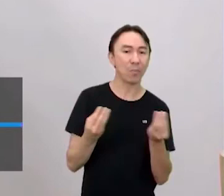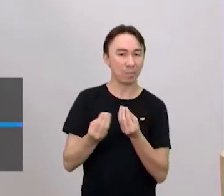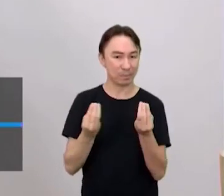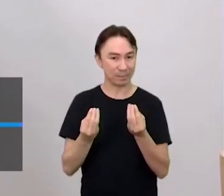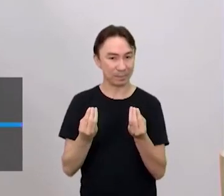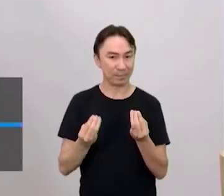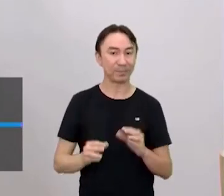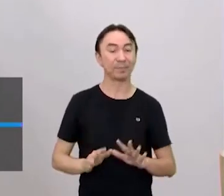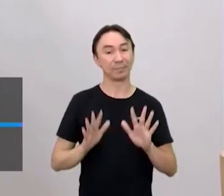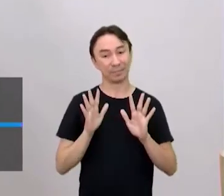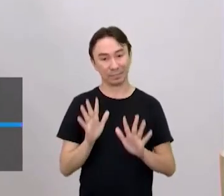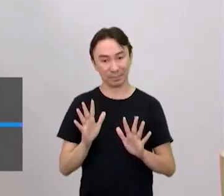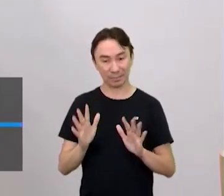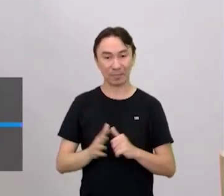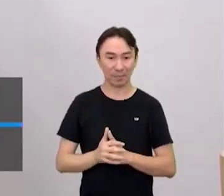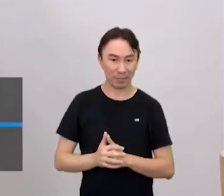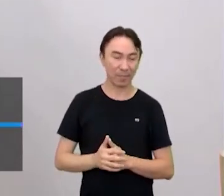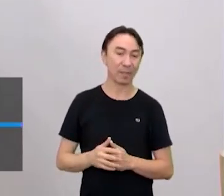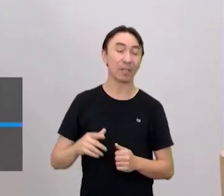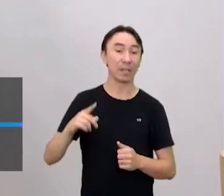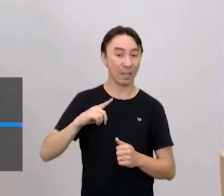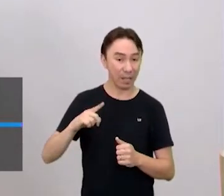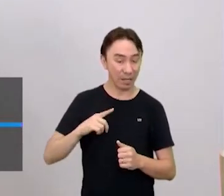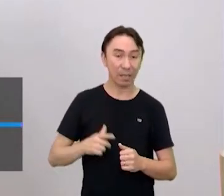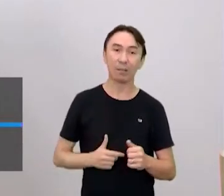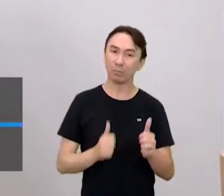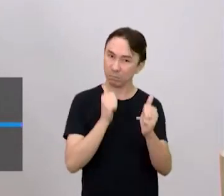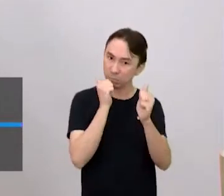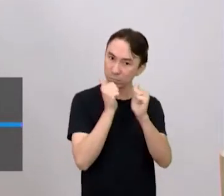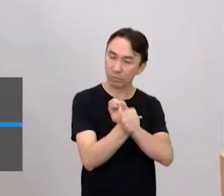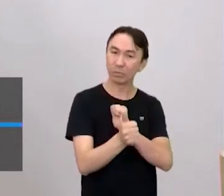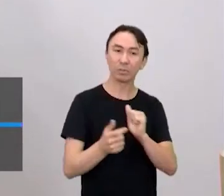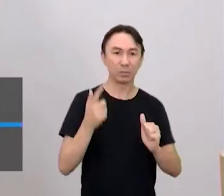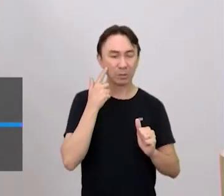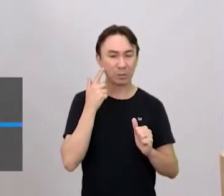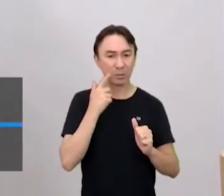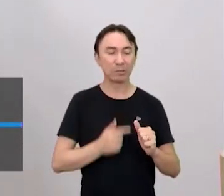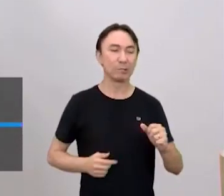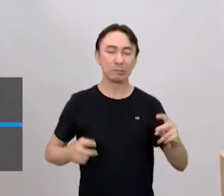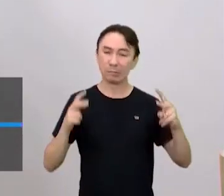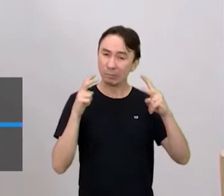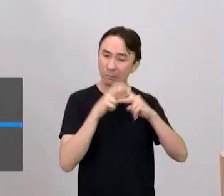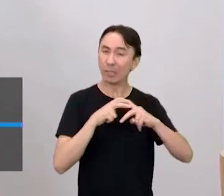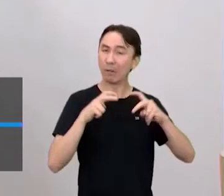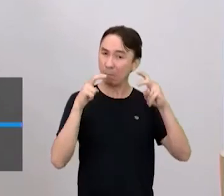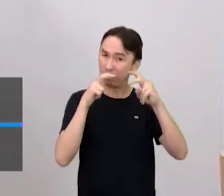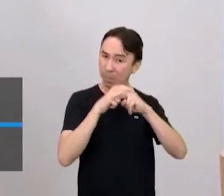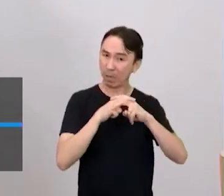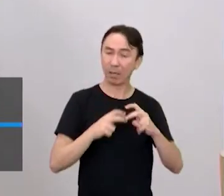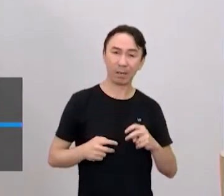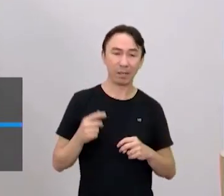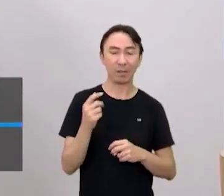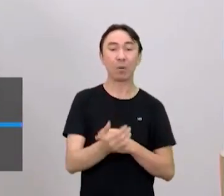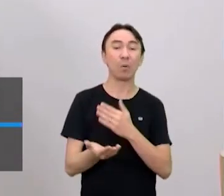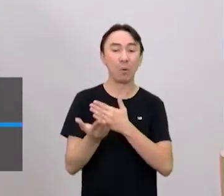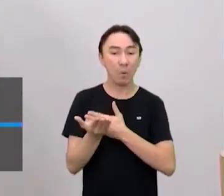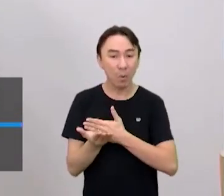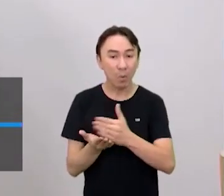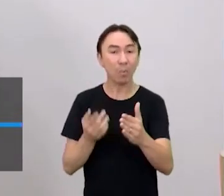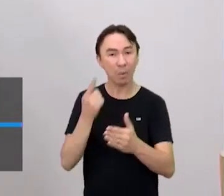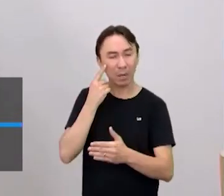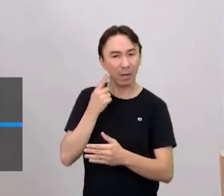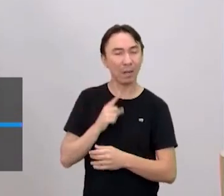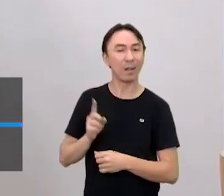É o seguinte, então o Muay Thai, ele é um esporte de combate. A origem do Muay Thai é de uma luta que se chama Muay